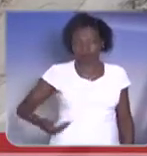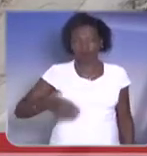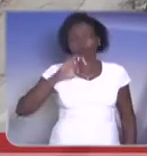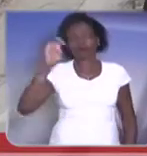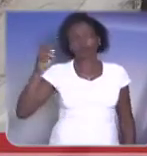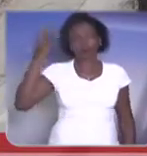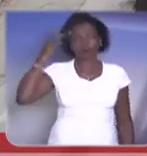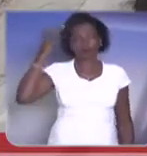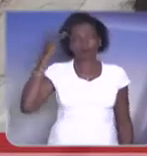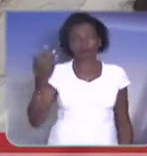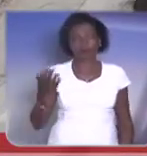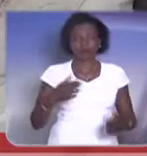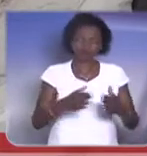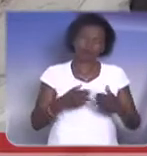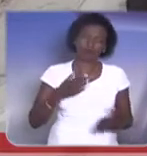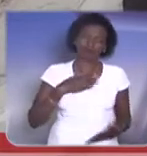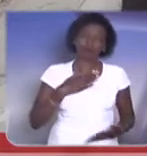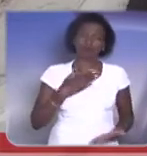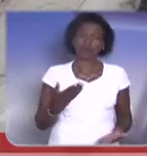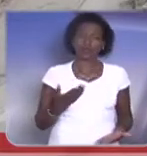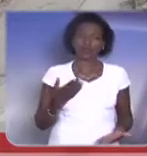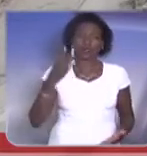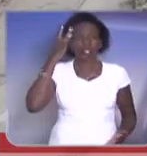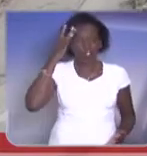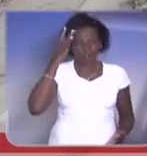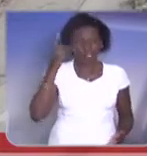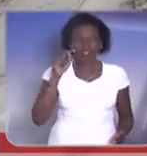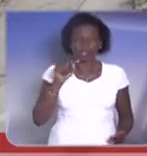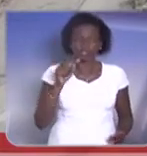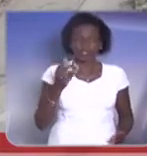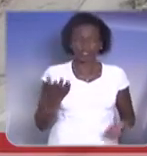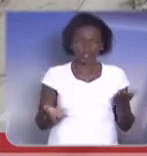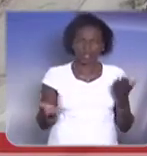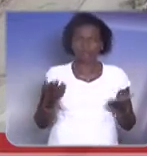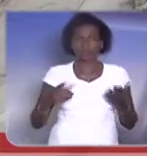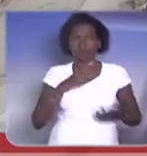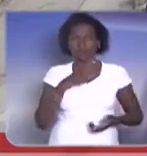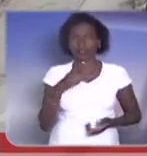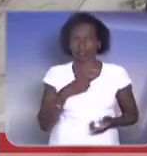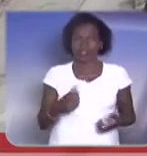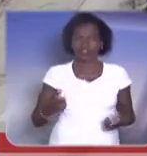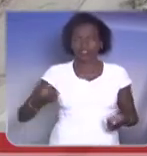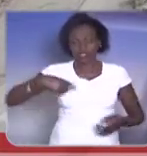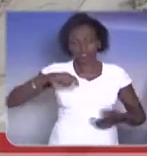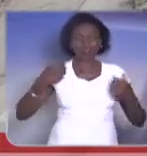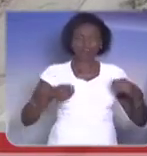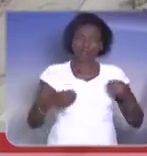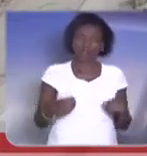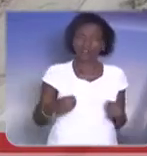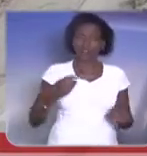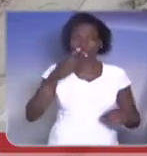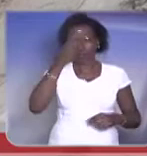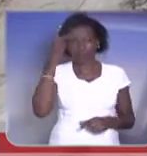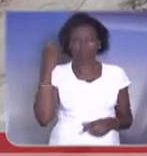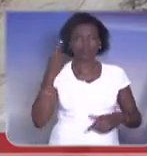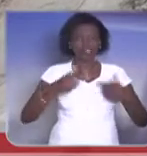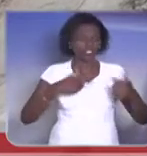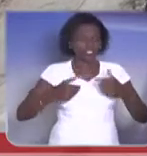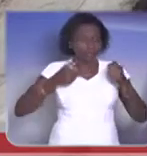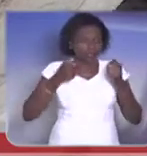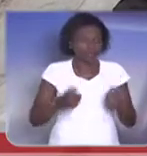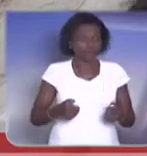eu faço, porque eu entendo que é uma pessoa competente, e nesse momento nós precisamos de uma pessoa que trabalhe forte na fiscalização,